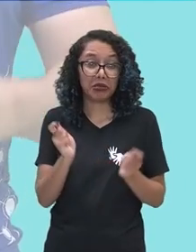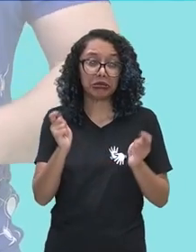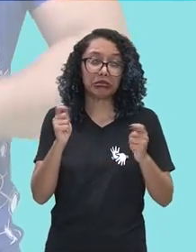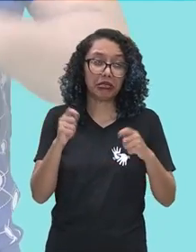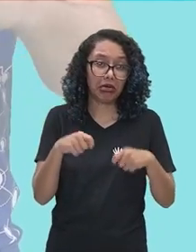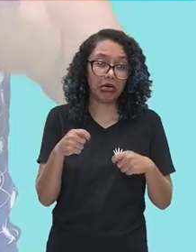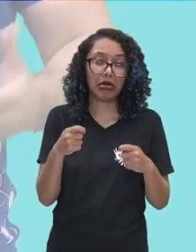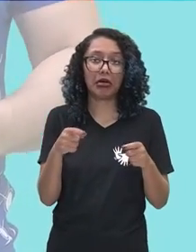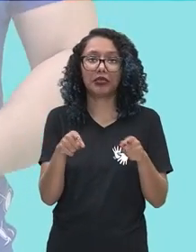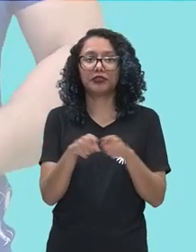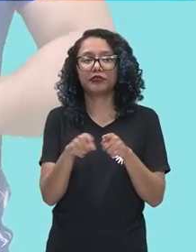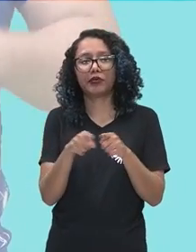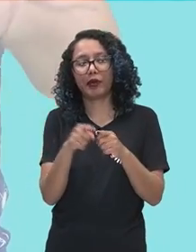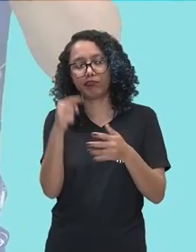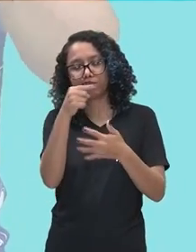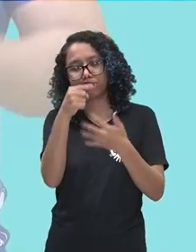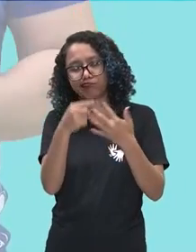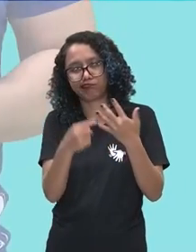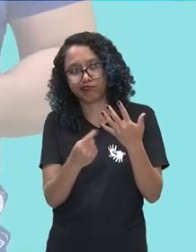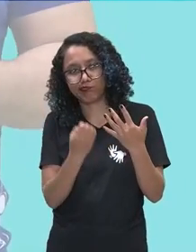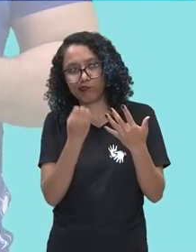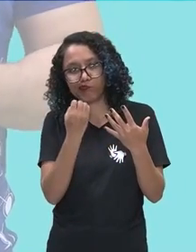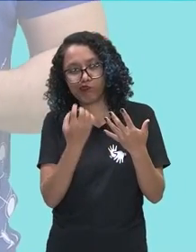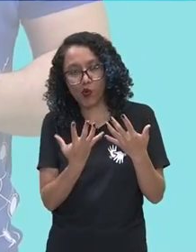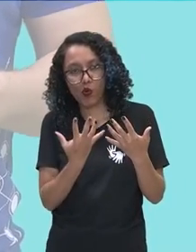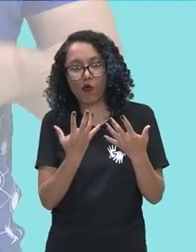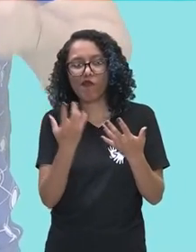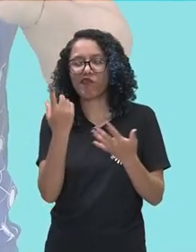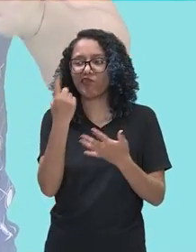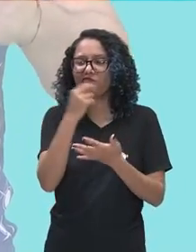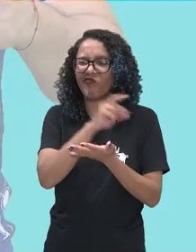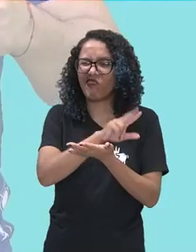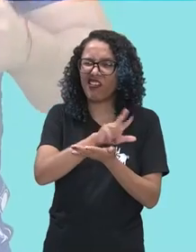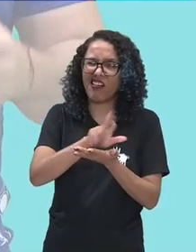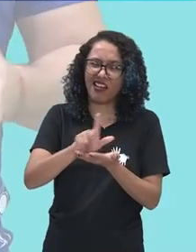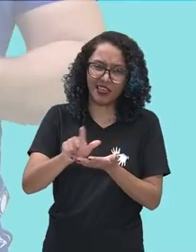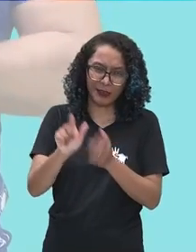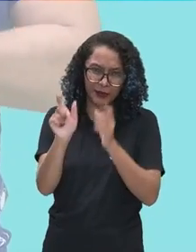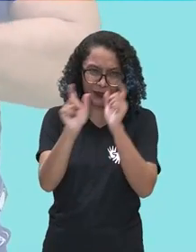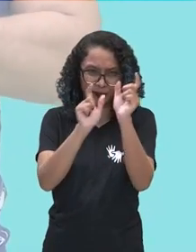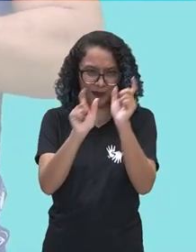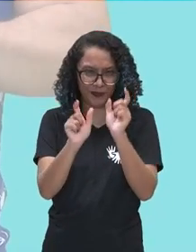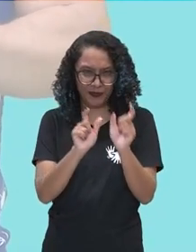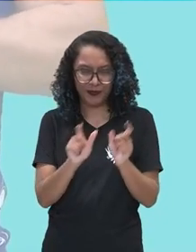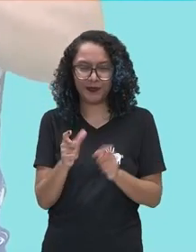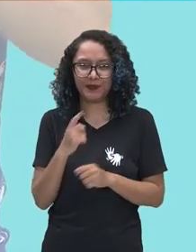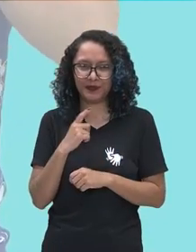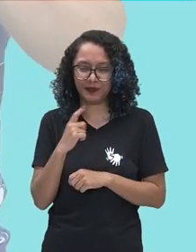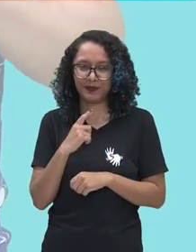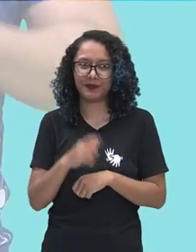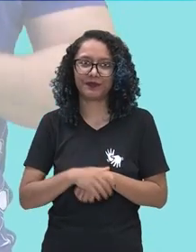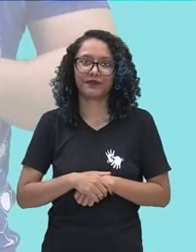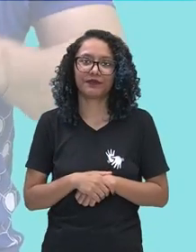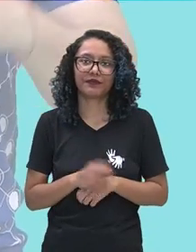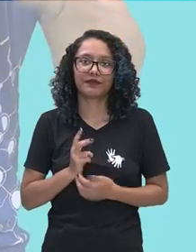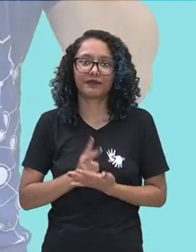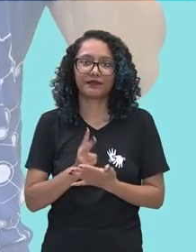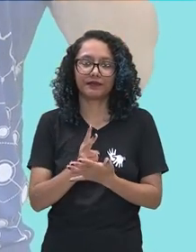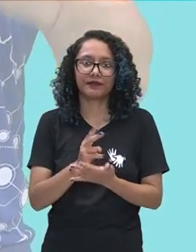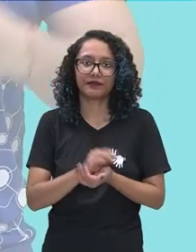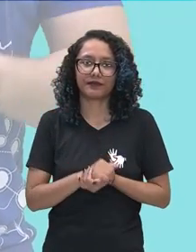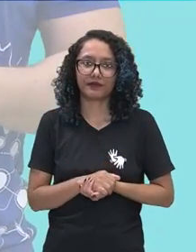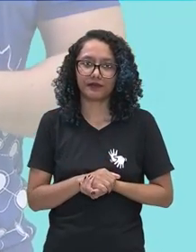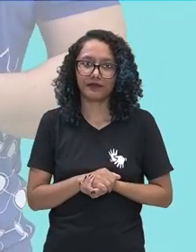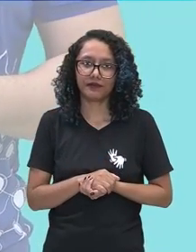benefits, que são os benefícios, e assim em diante. Beleza? Vamos lá. continuando o texto,